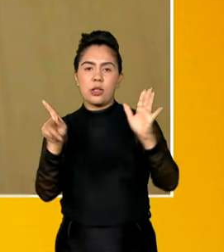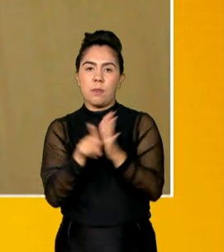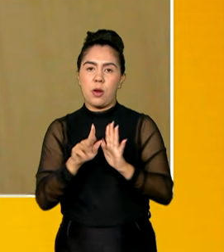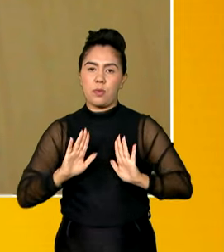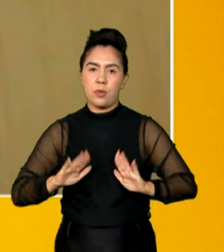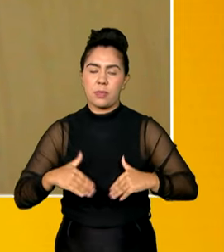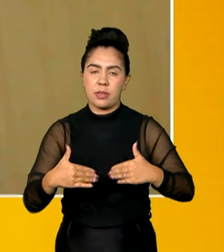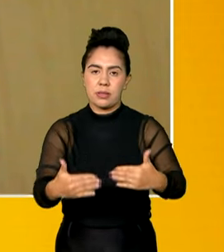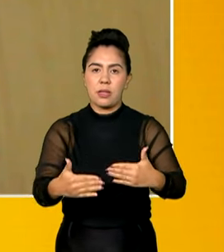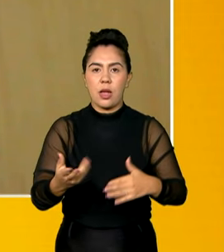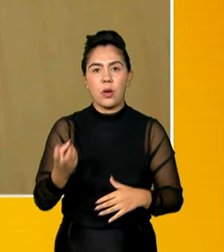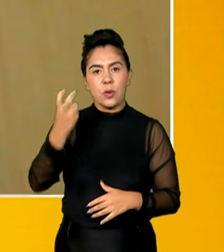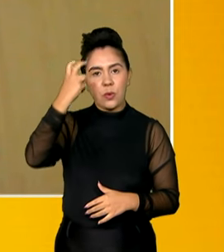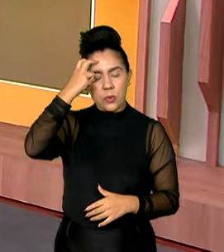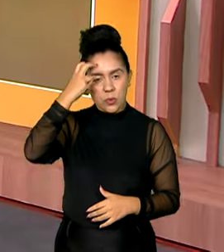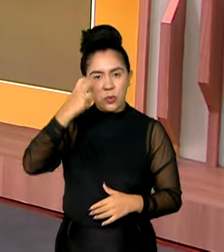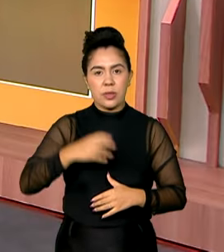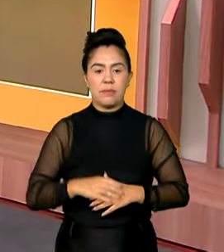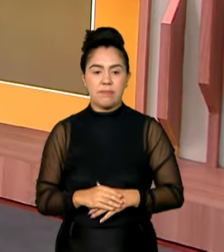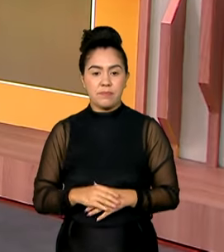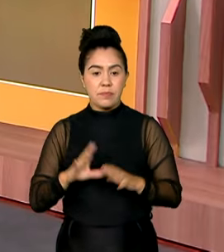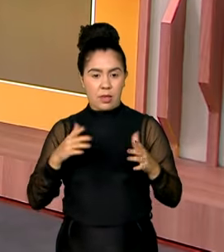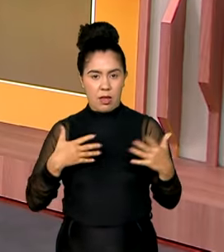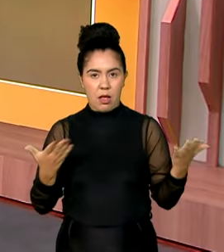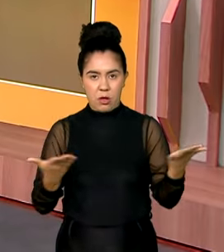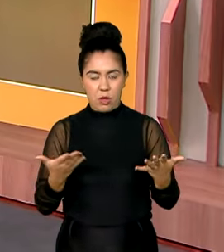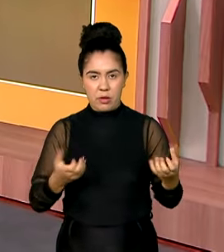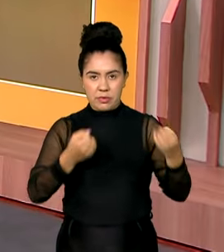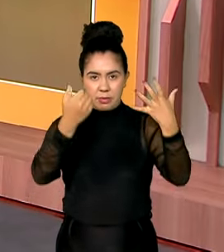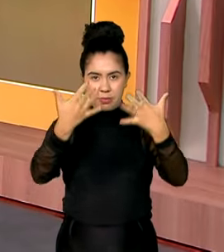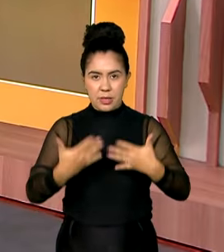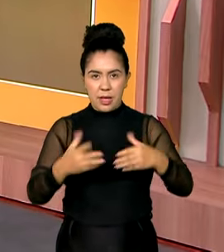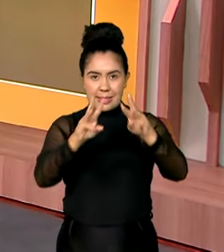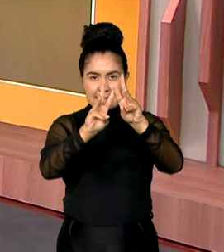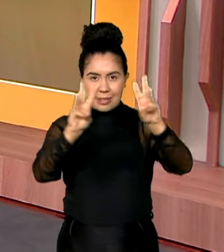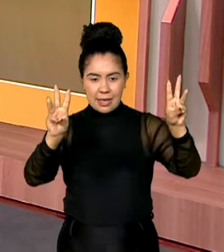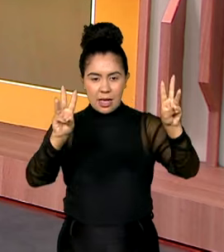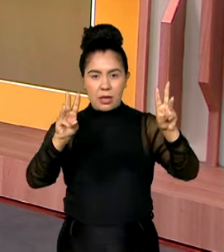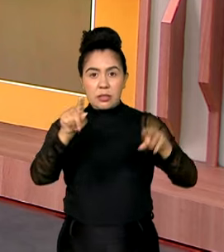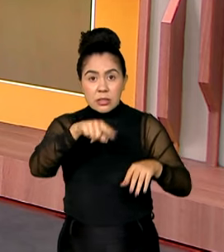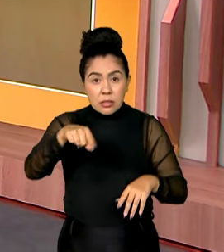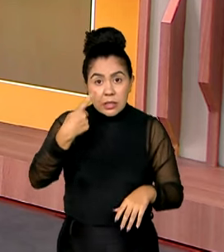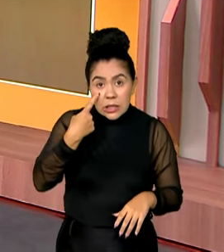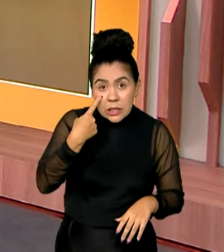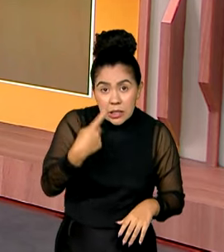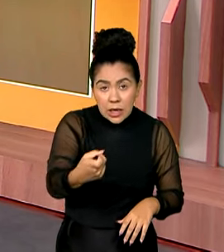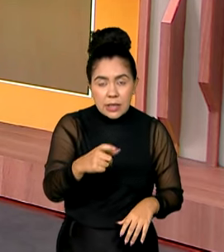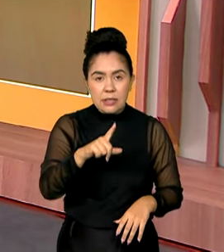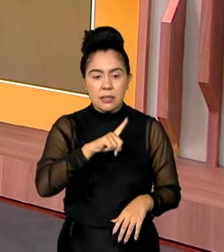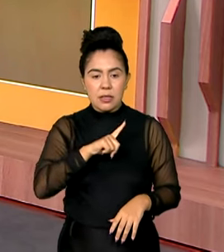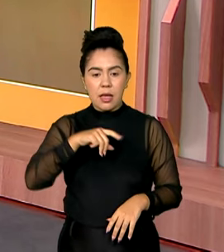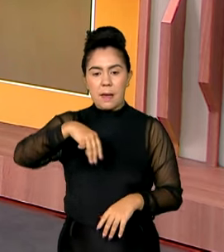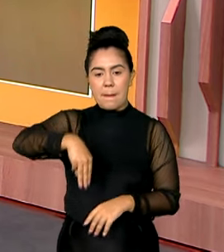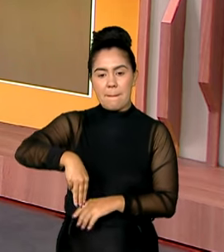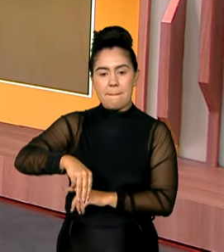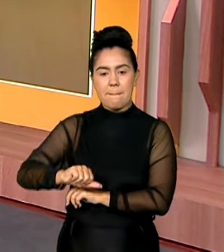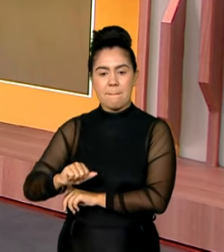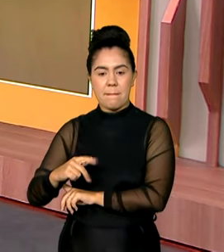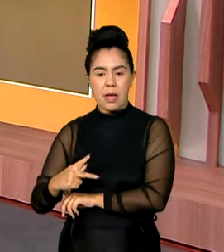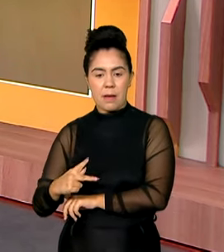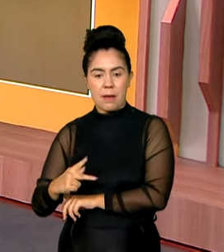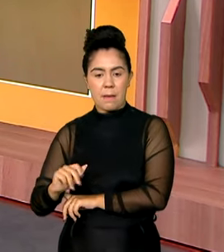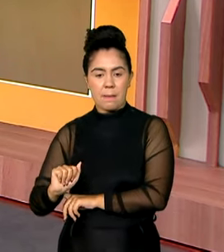.br. Maravilha. Eu vou reforçar aqui o site que quem estiver interessado é mapa.cultura